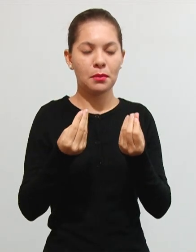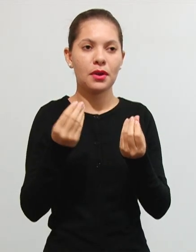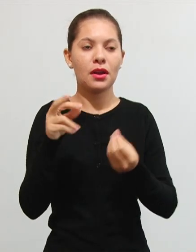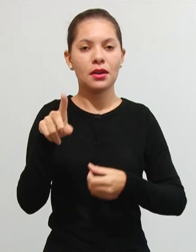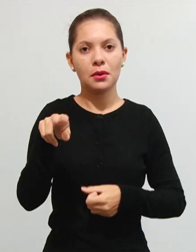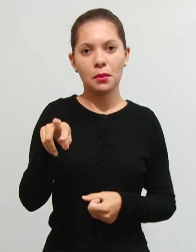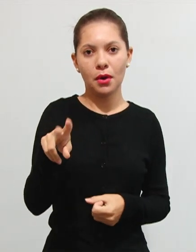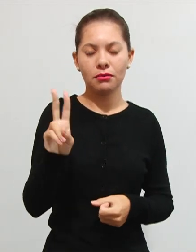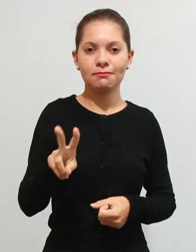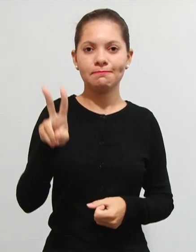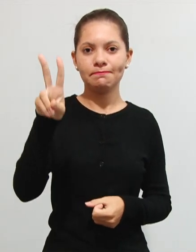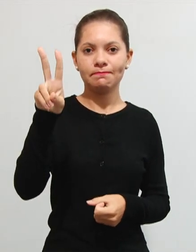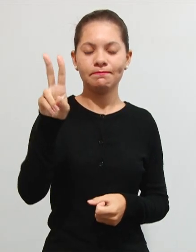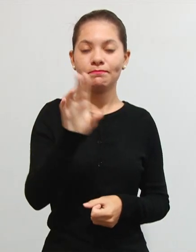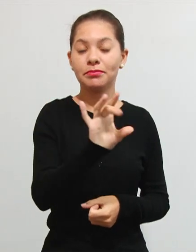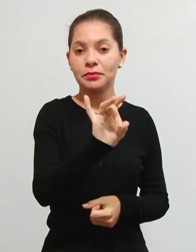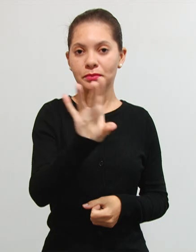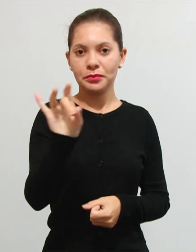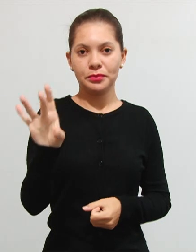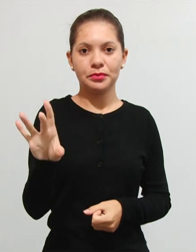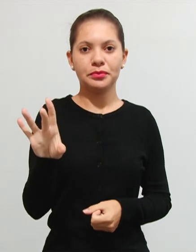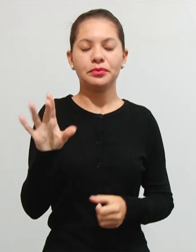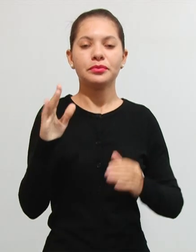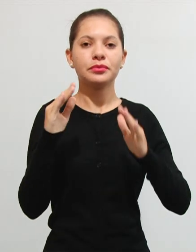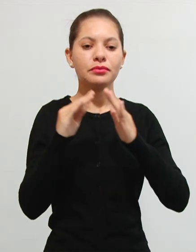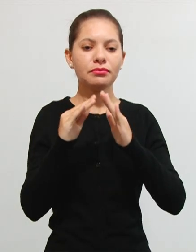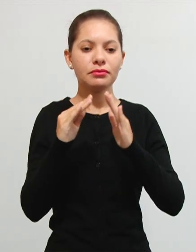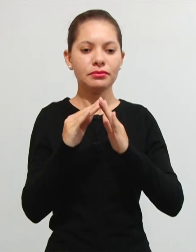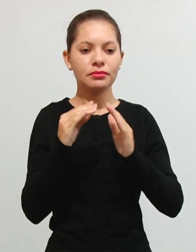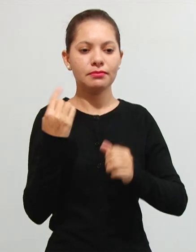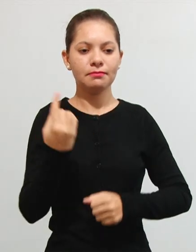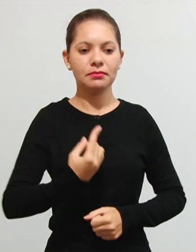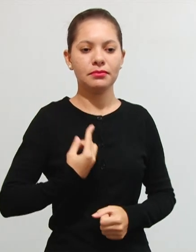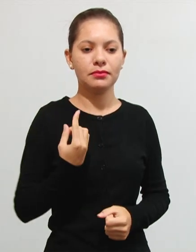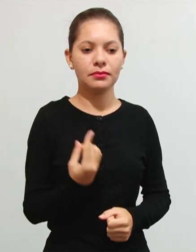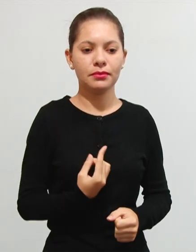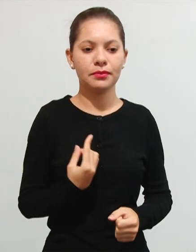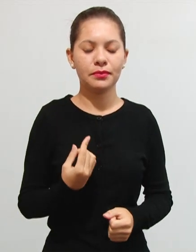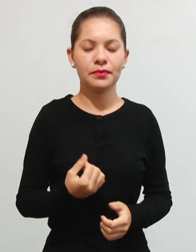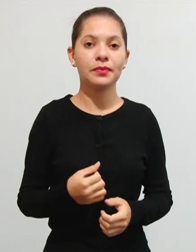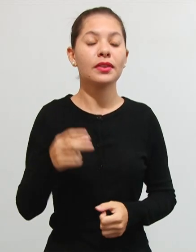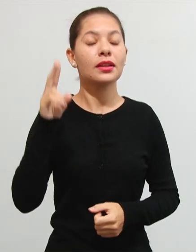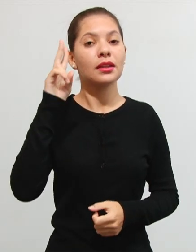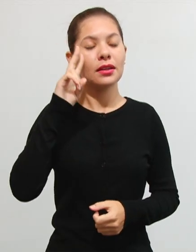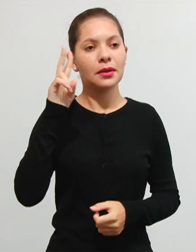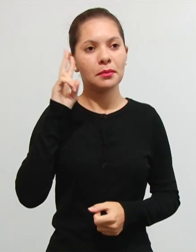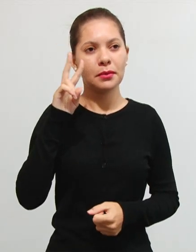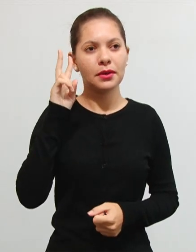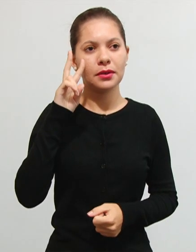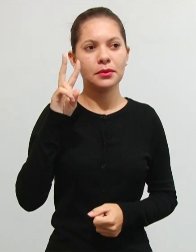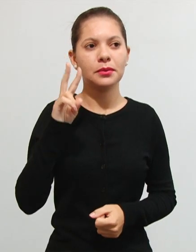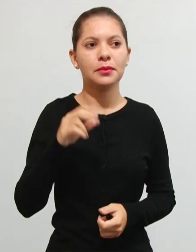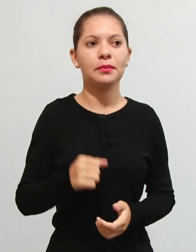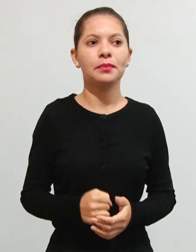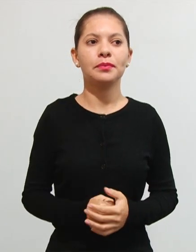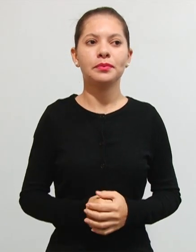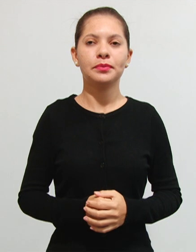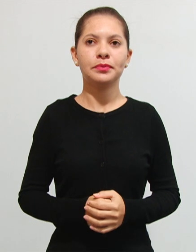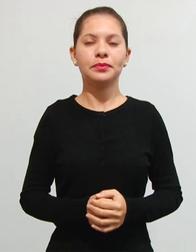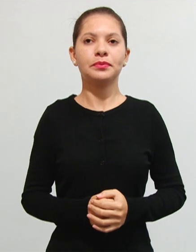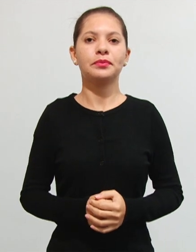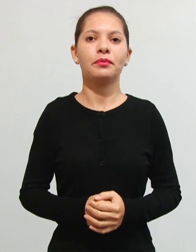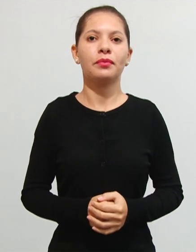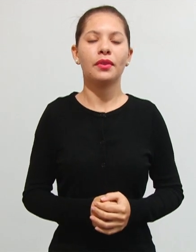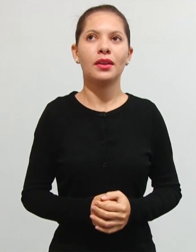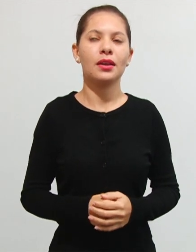valorização de cada que cada imóvel teve individualmente, tá? lembrando que é